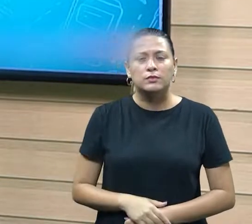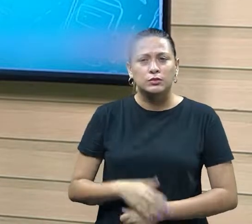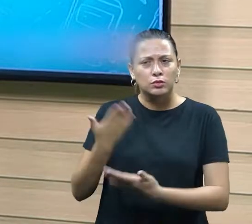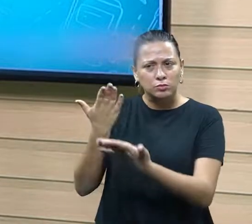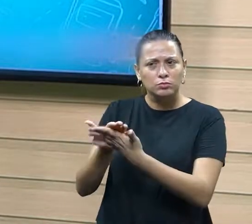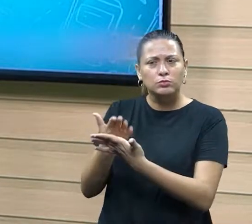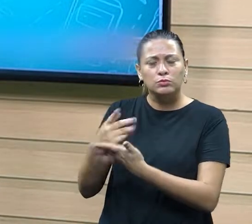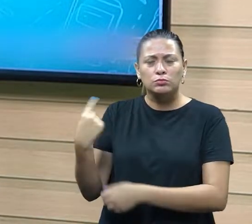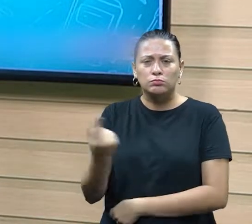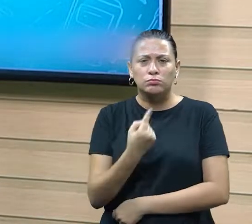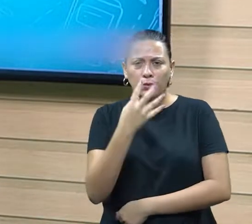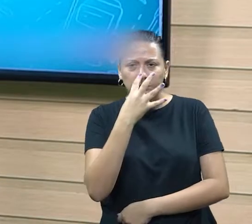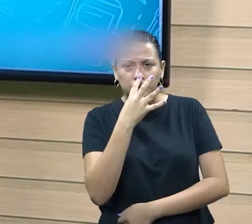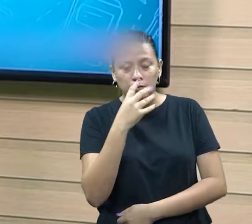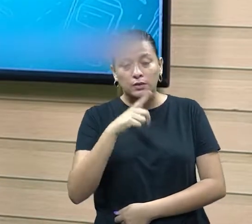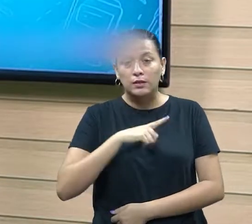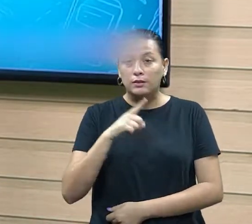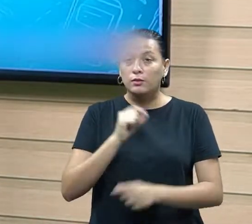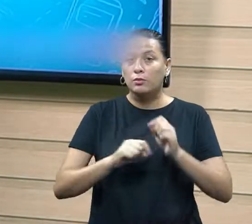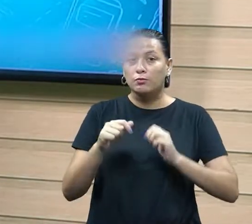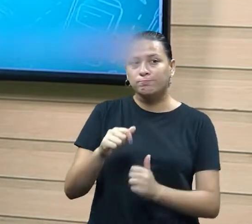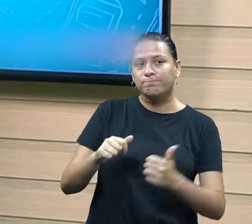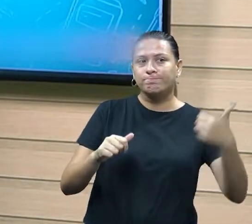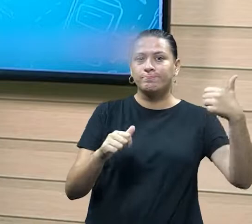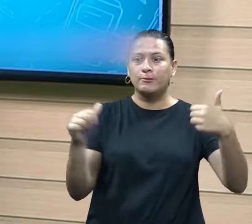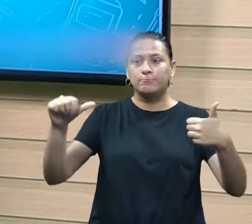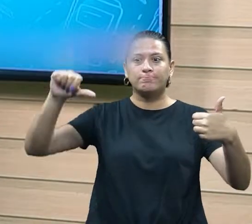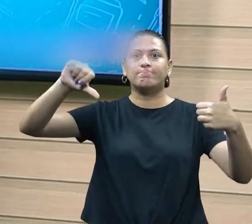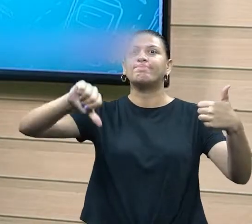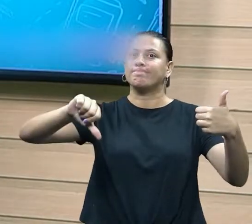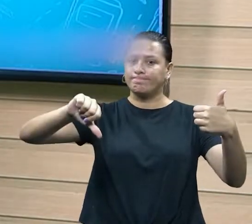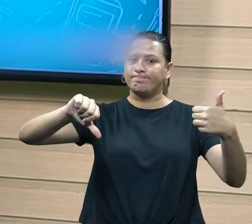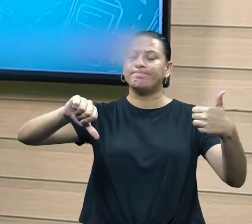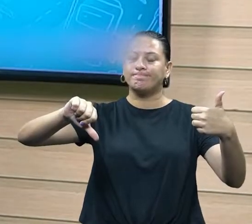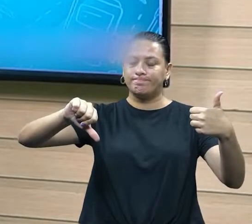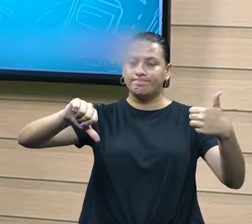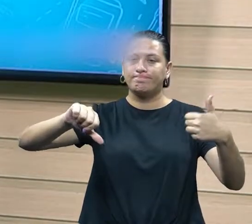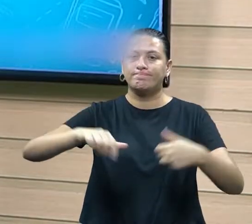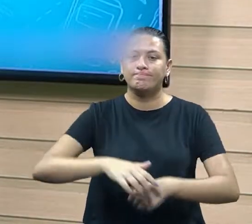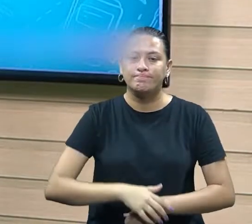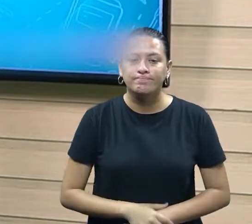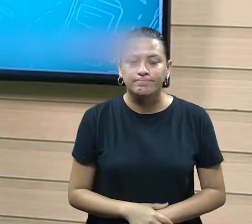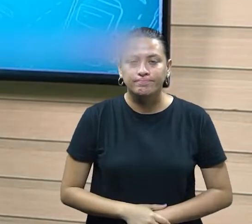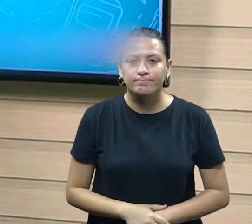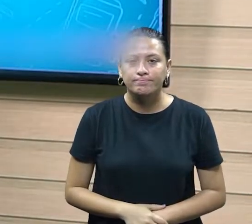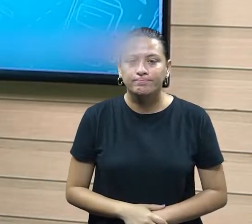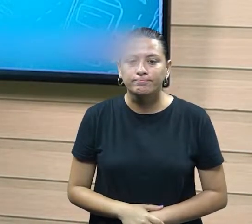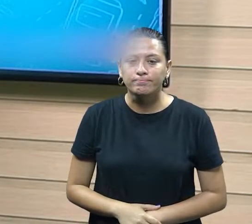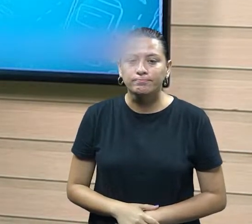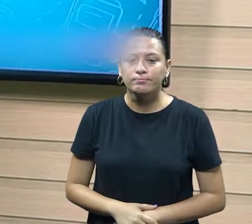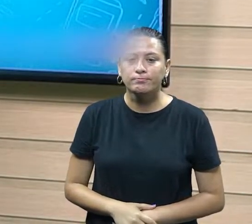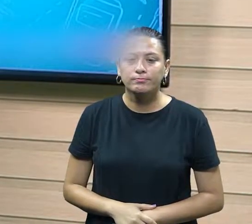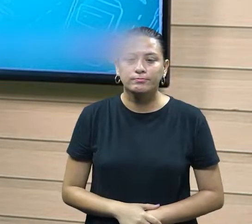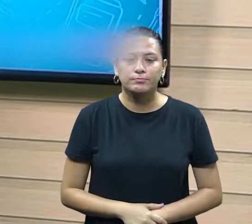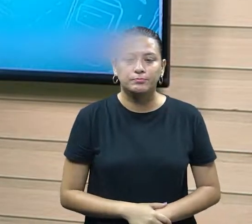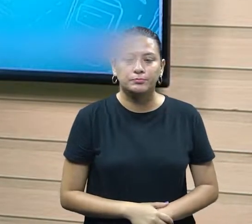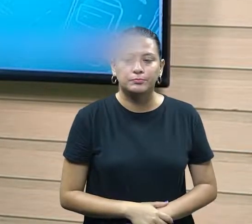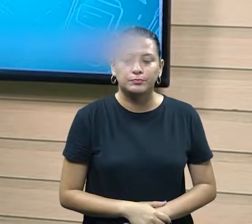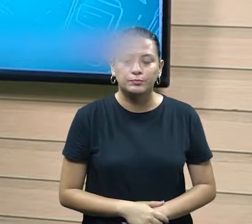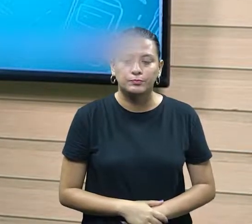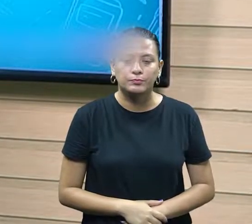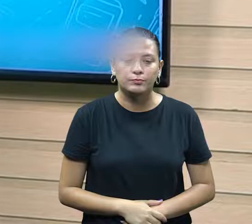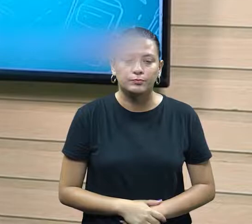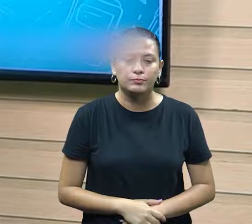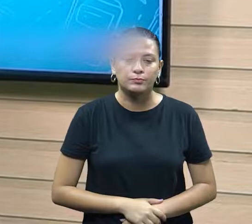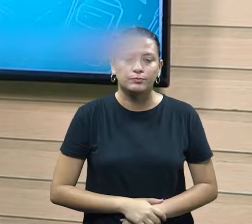diante do nosso estudo, nós observamos que tem seus pontos fortes e seus pontos fracos, né? Repara que nós